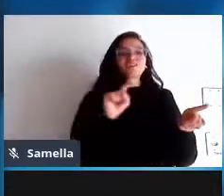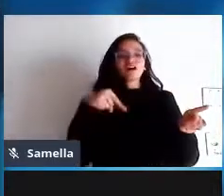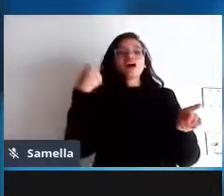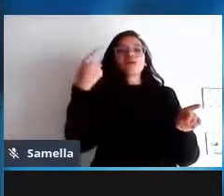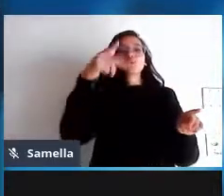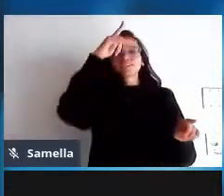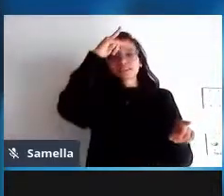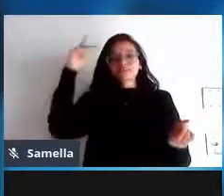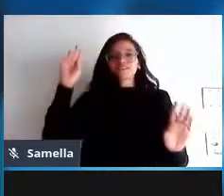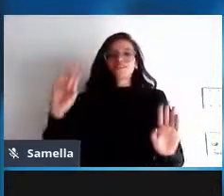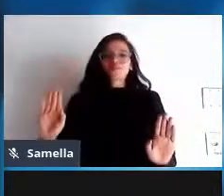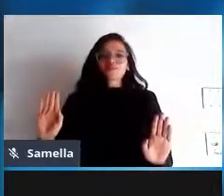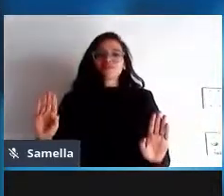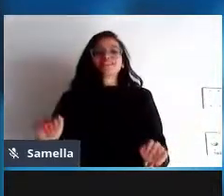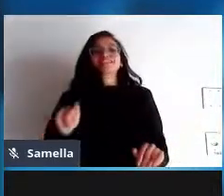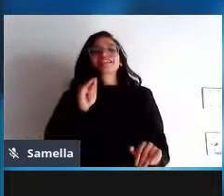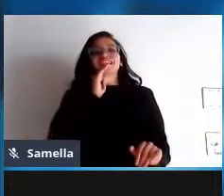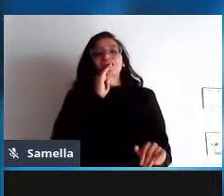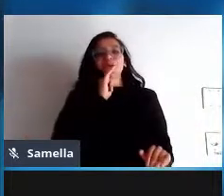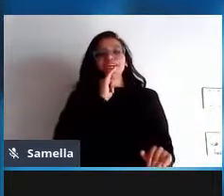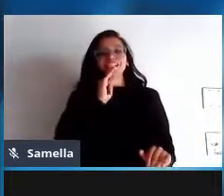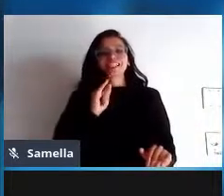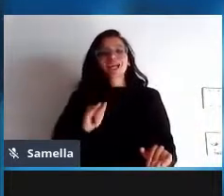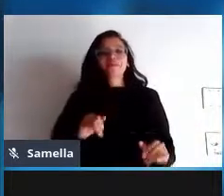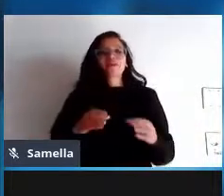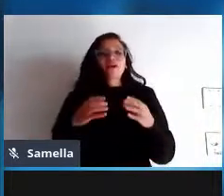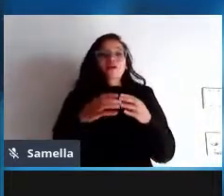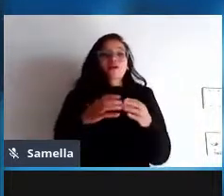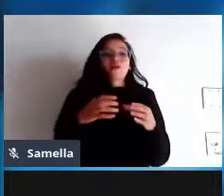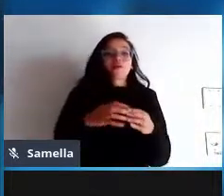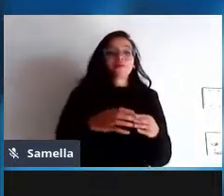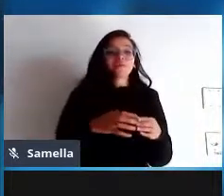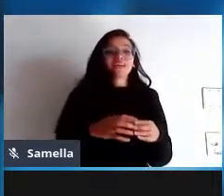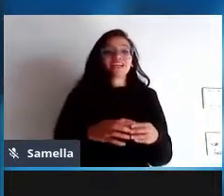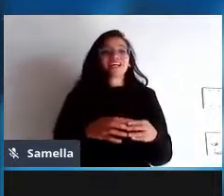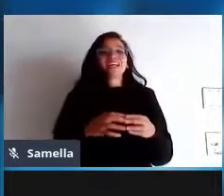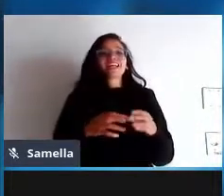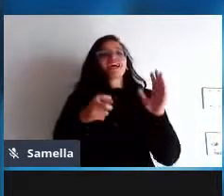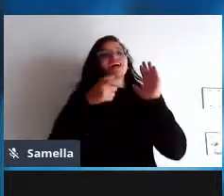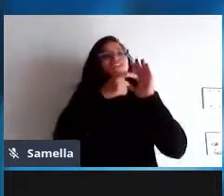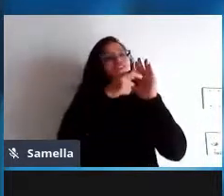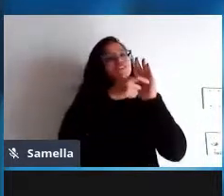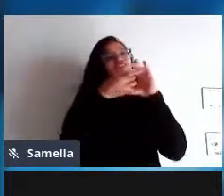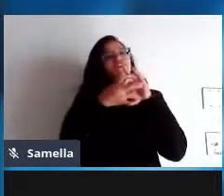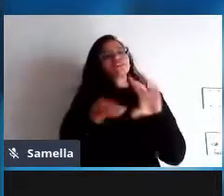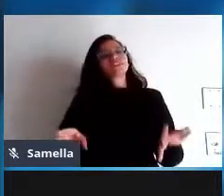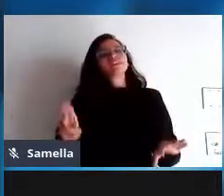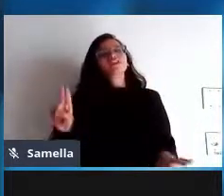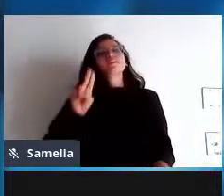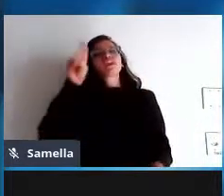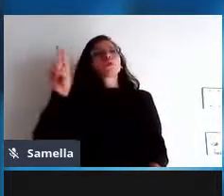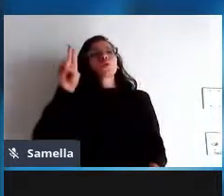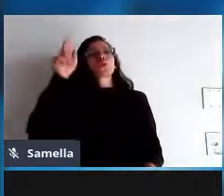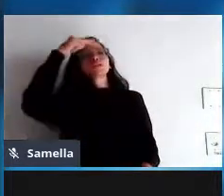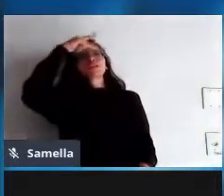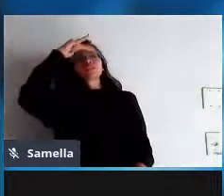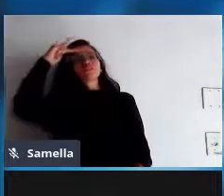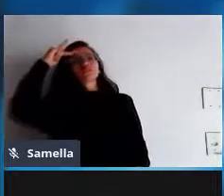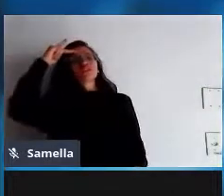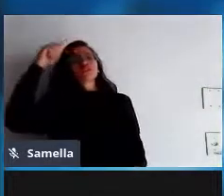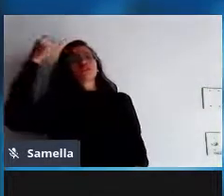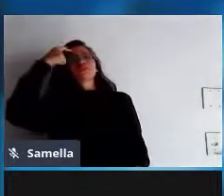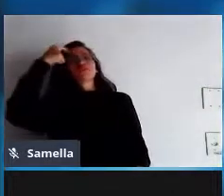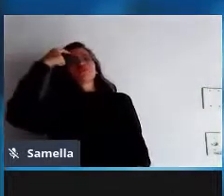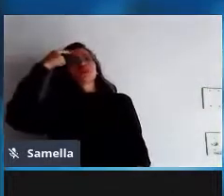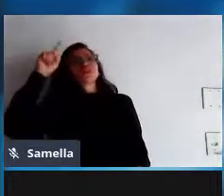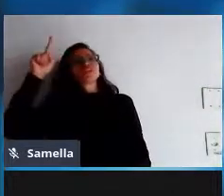é uma comunidade de software livre mas as pessoas começam a valorizar mais se a coisa funciona ou não funciona na minha máquina ok